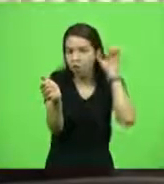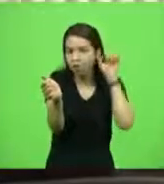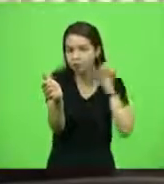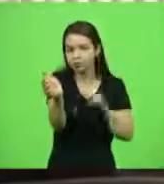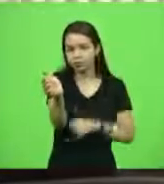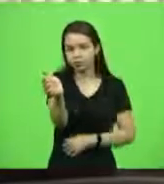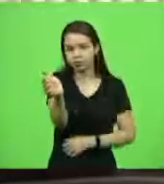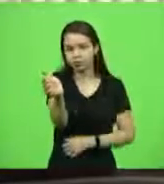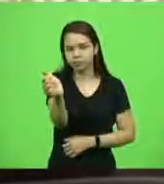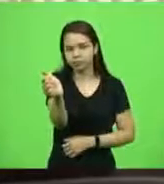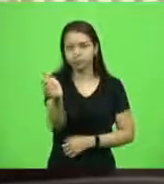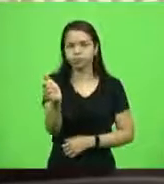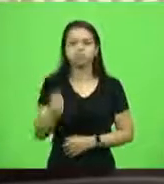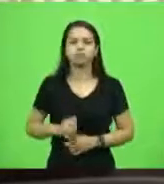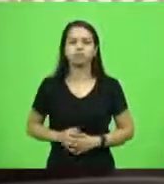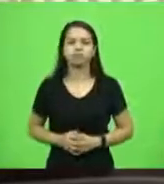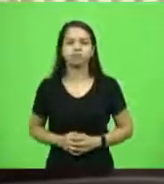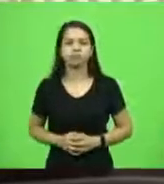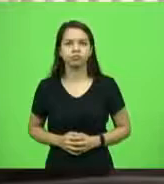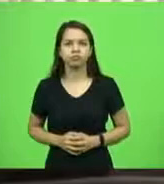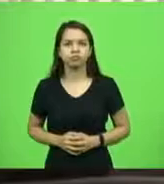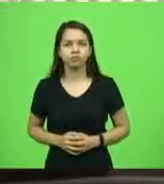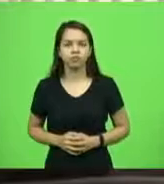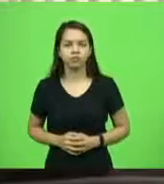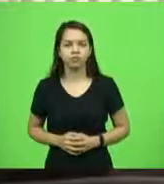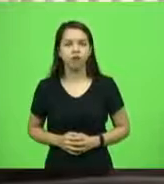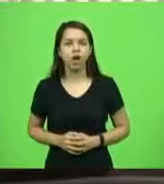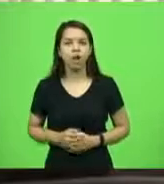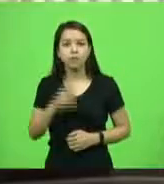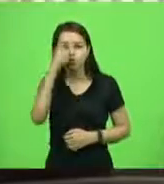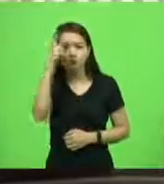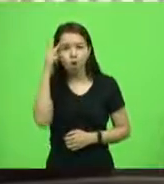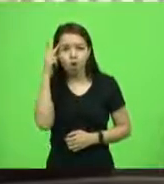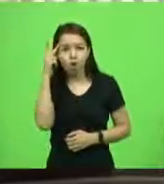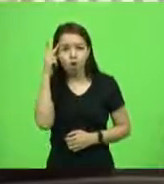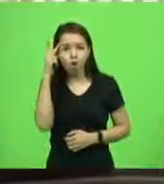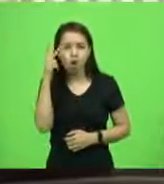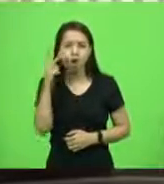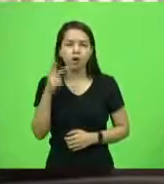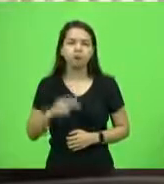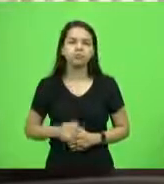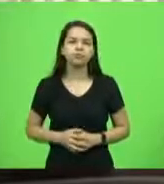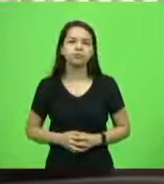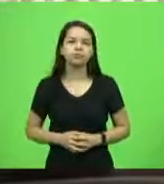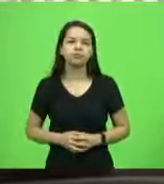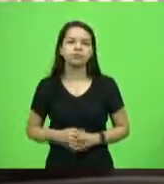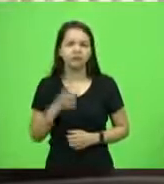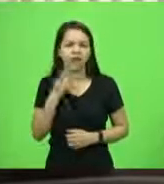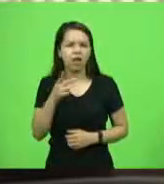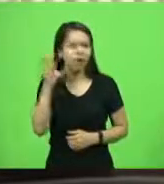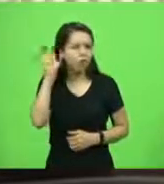Ele falou isso daqui. Pessoal, faça uma manifestação se está saindo bem o som. Não, não, Não,